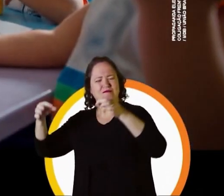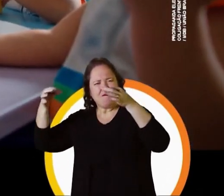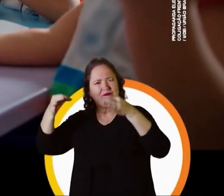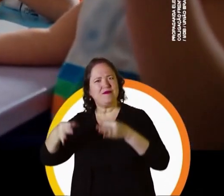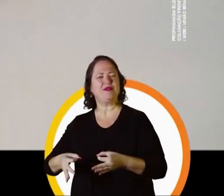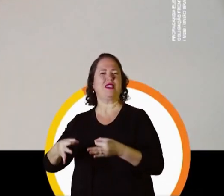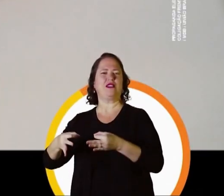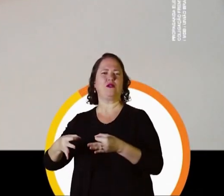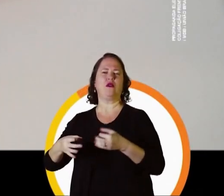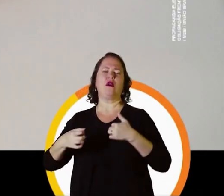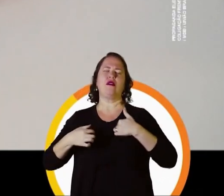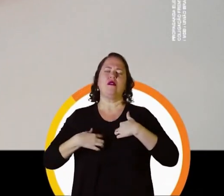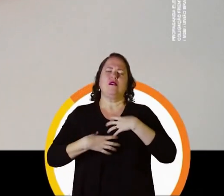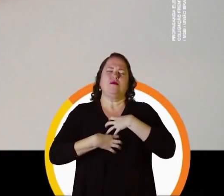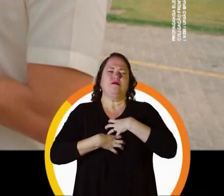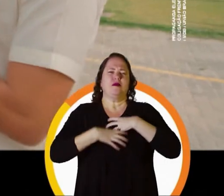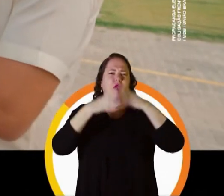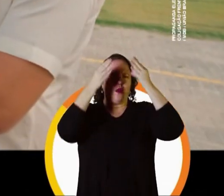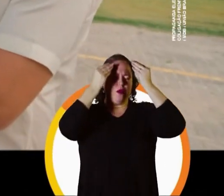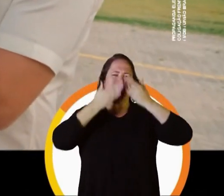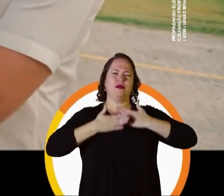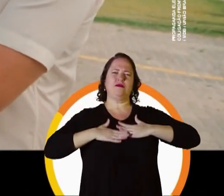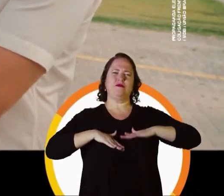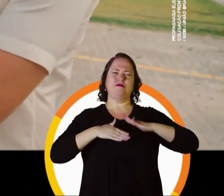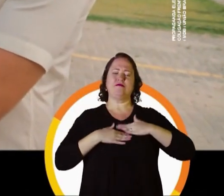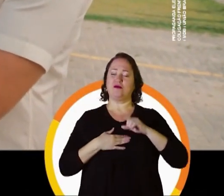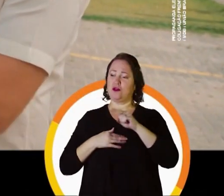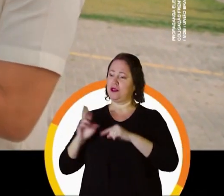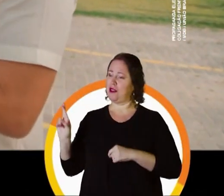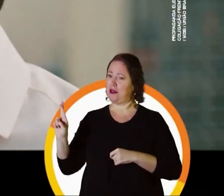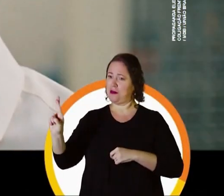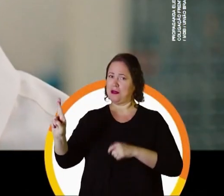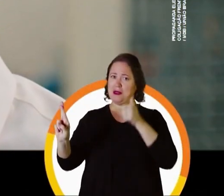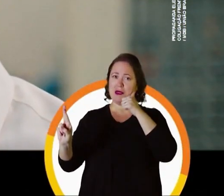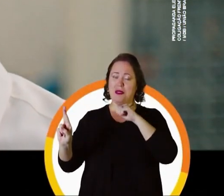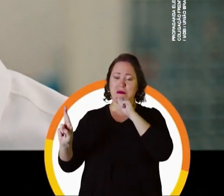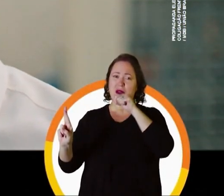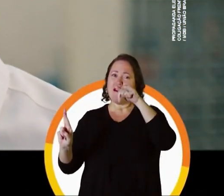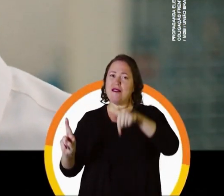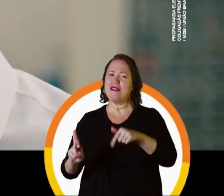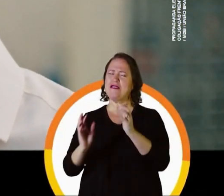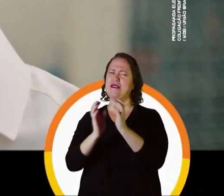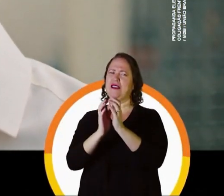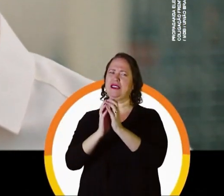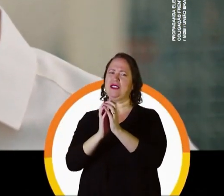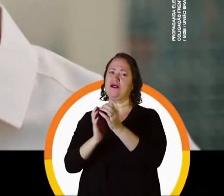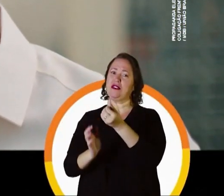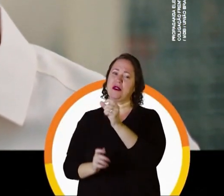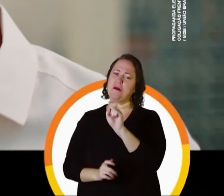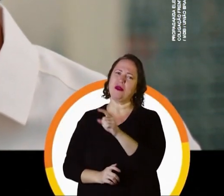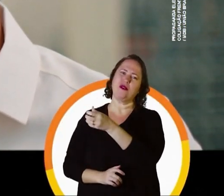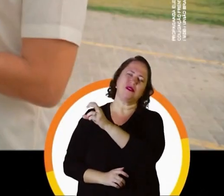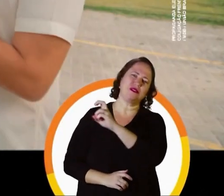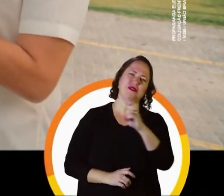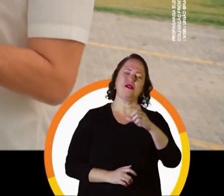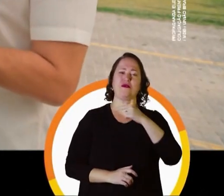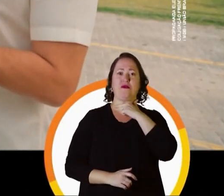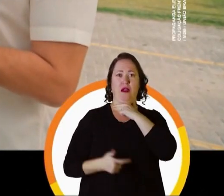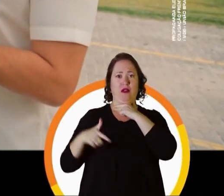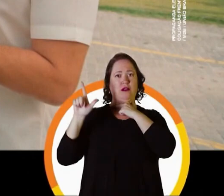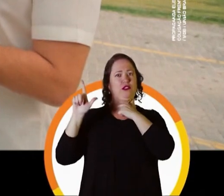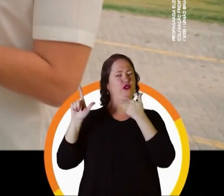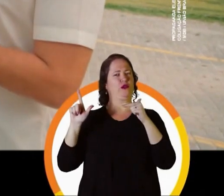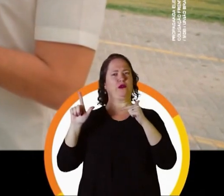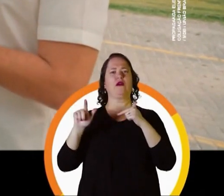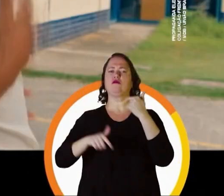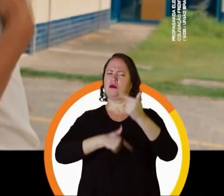parte pedagógica. A gente fica despreocupada. Você representa às mães mais de 6.500 crianças que não tinham vaga e a gente não vai parar